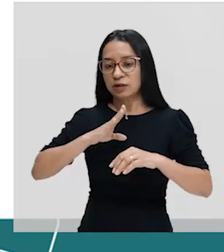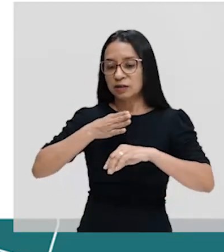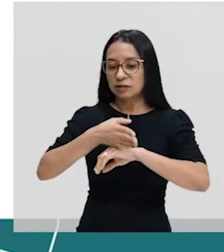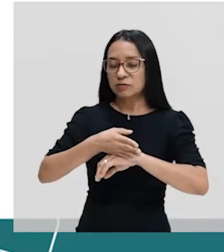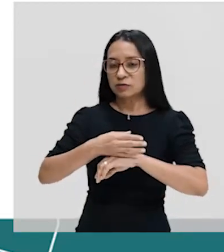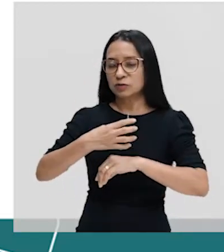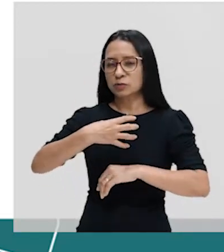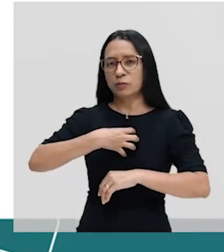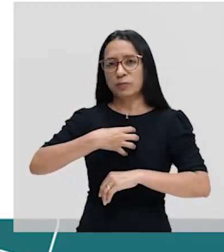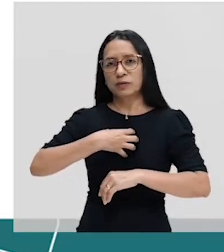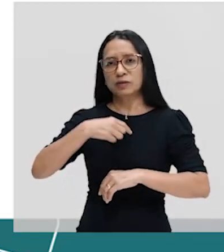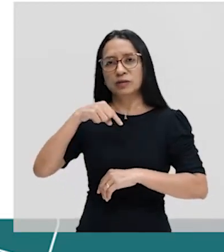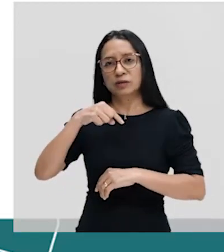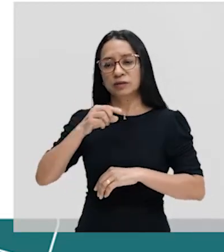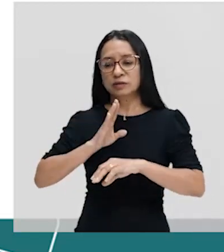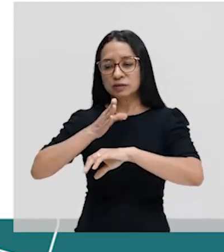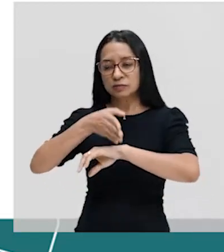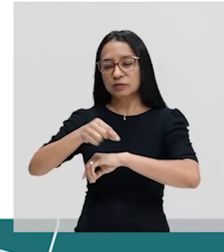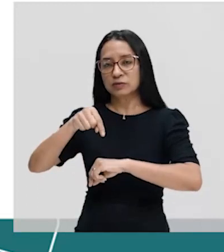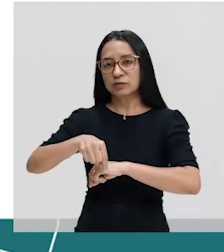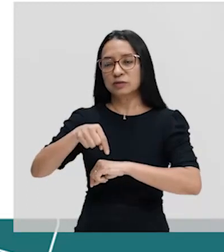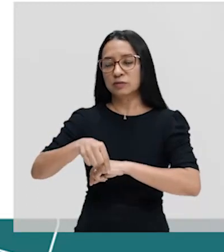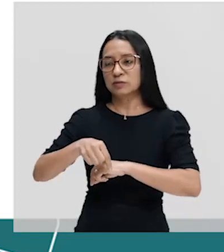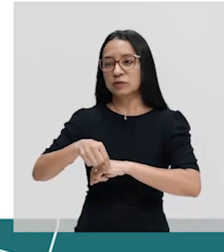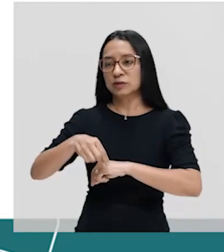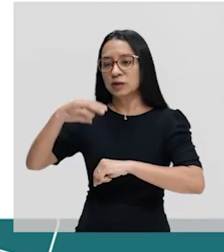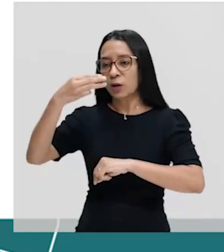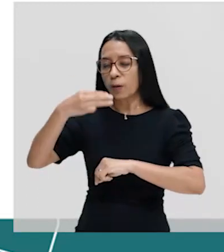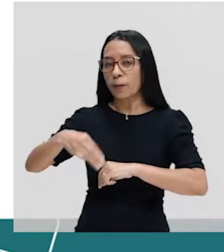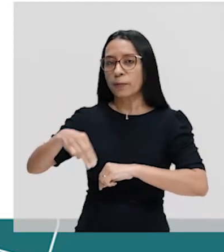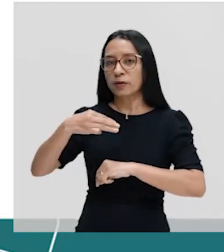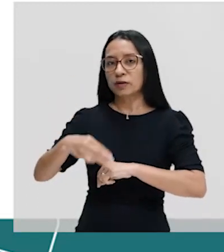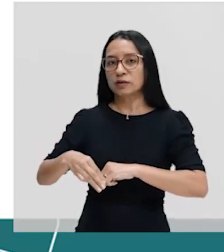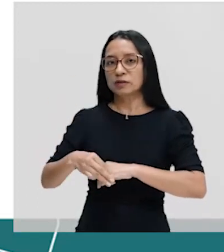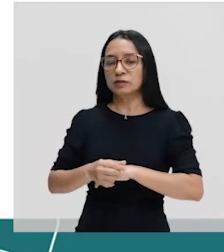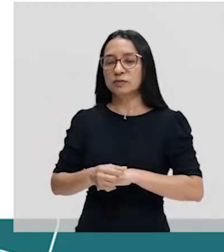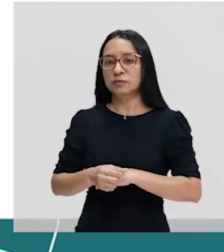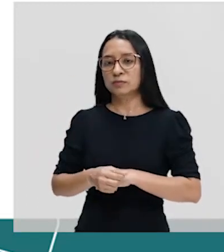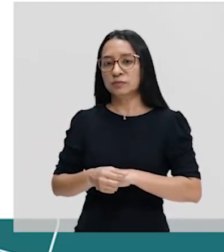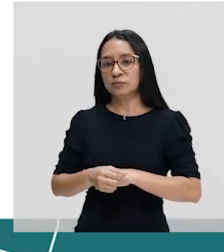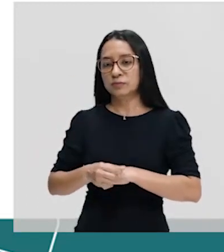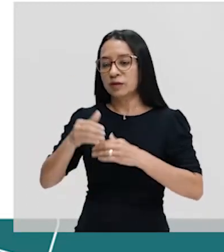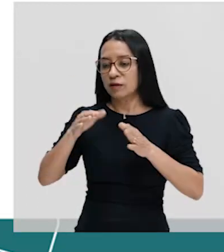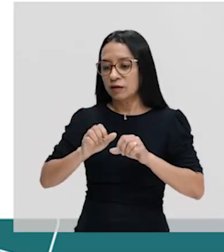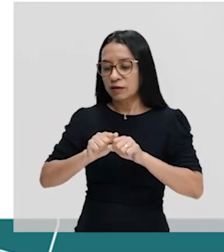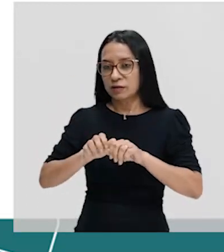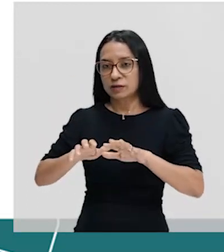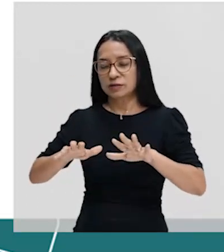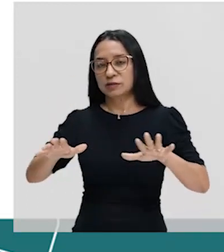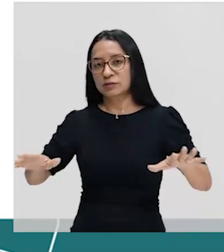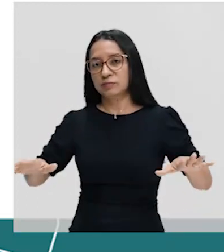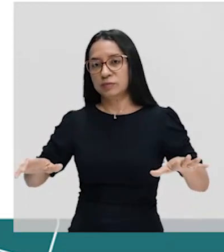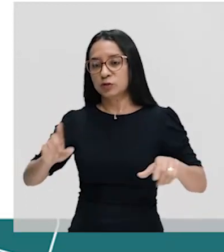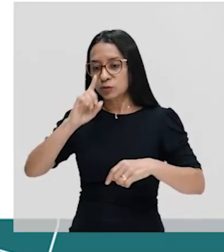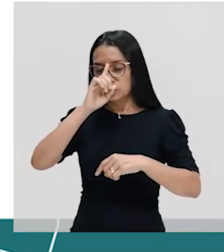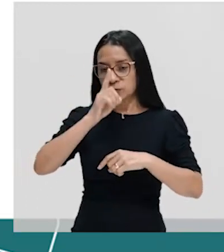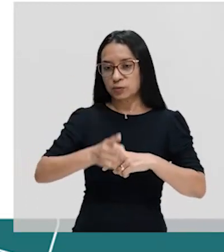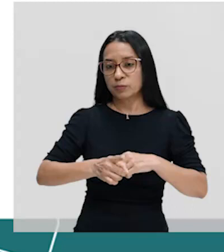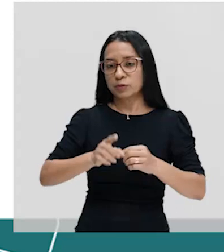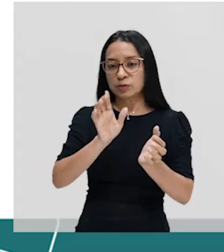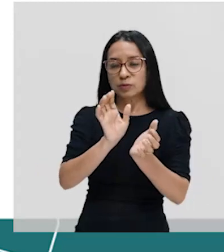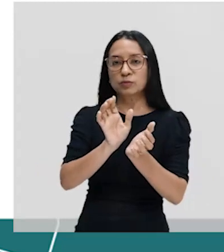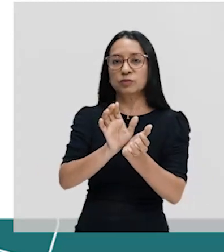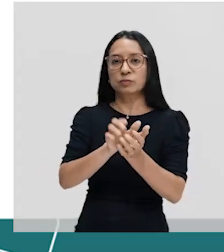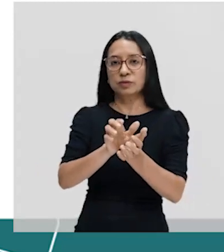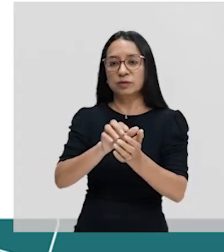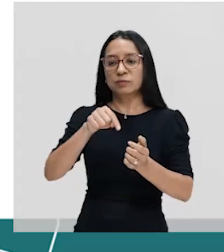Maranhão, Sergipe, eles expandiram o domínio de Pernambuco até o Maranhão, porém, a